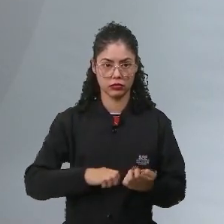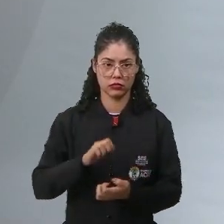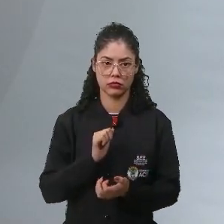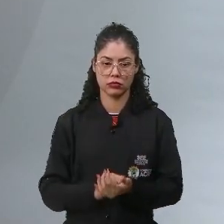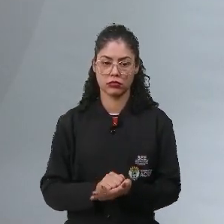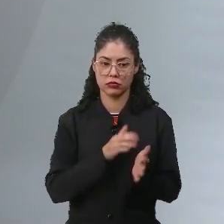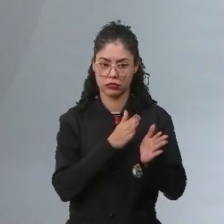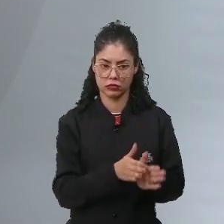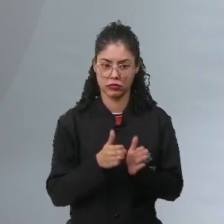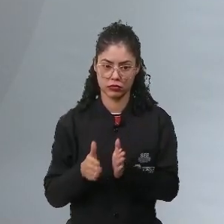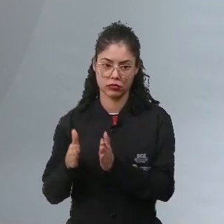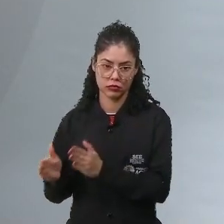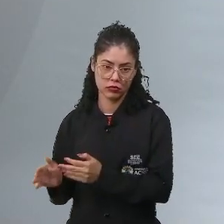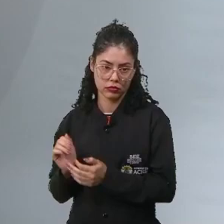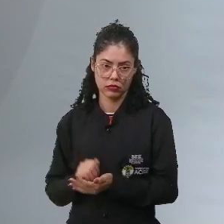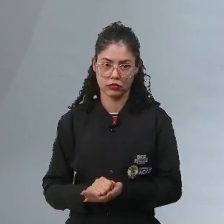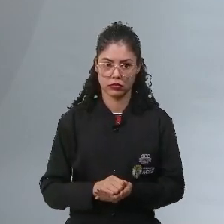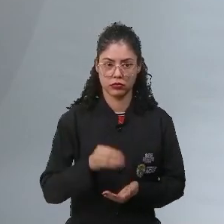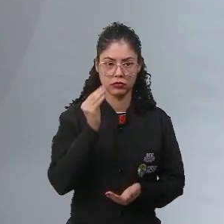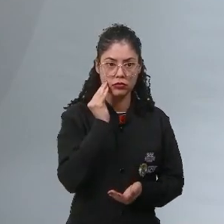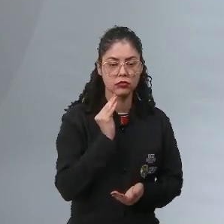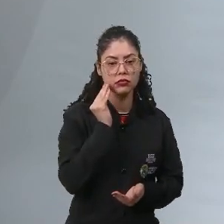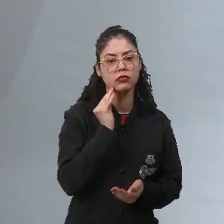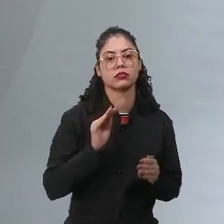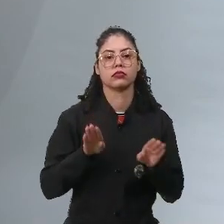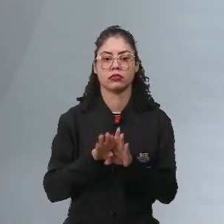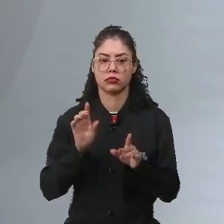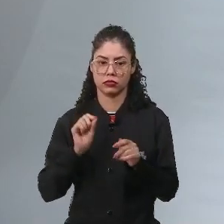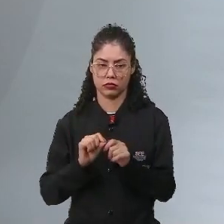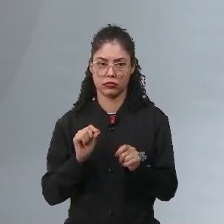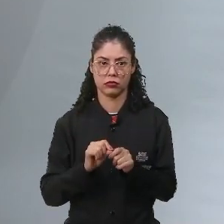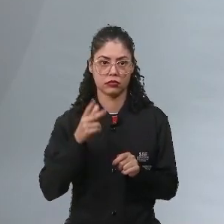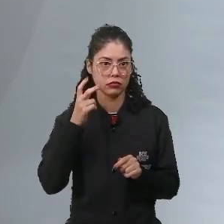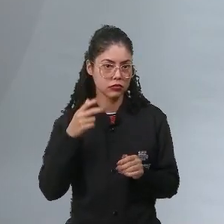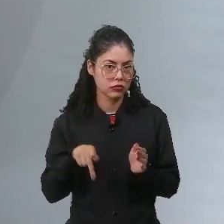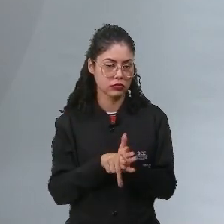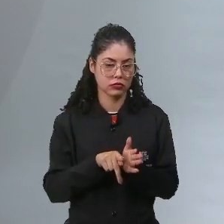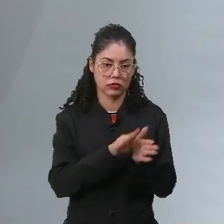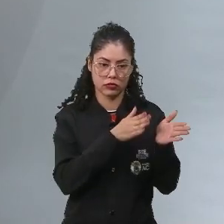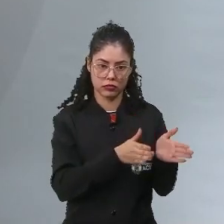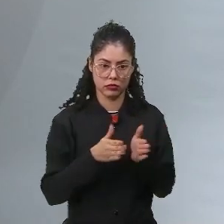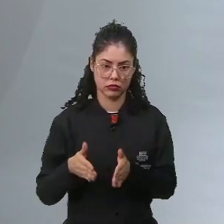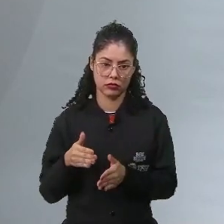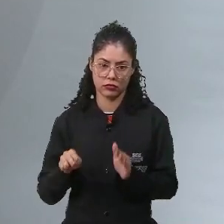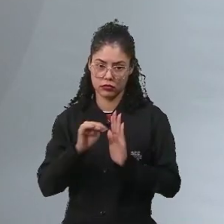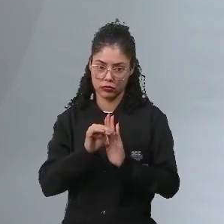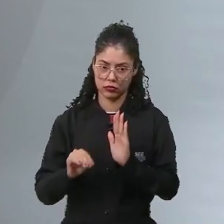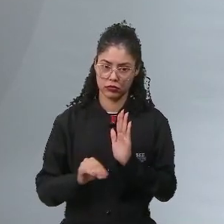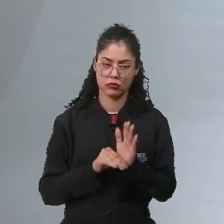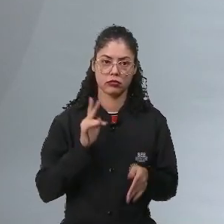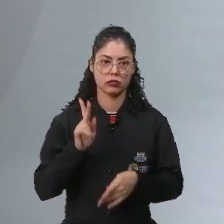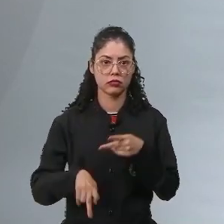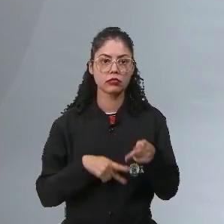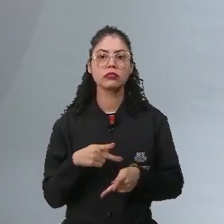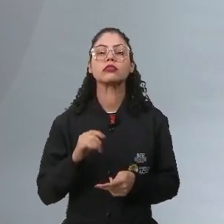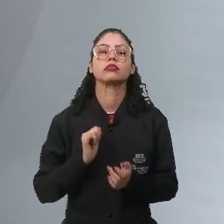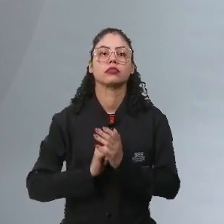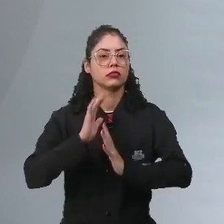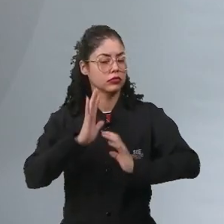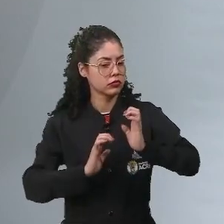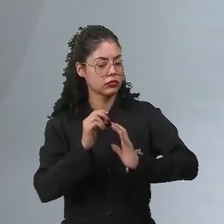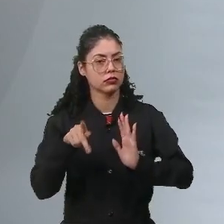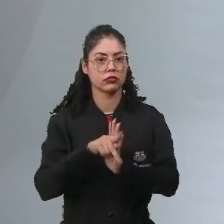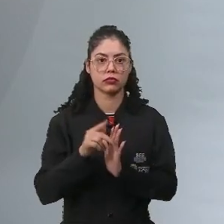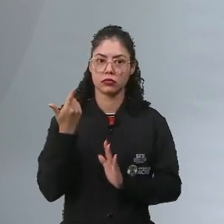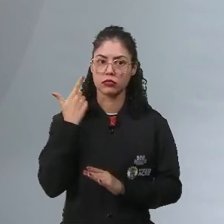gradativo, as pessoas vão tentando ouvir as camadas baixas da população, mas como eles conflitam muito, eles não